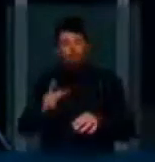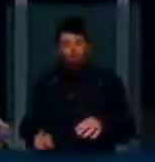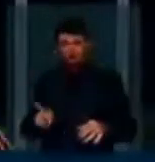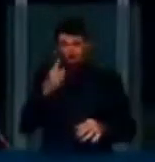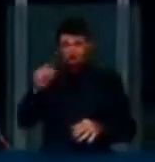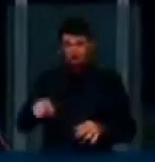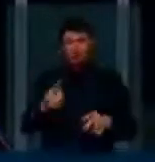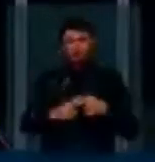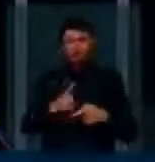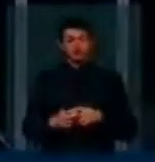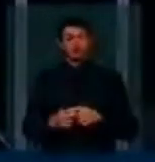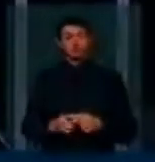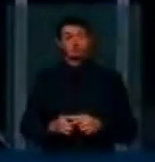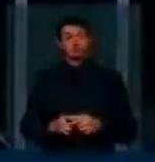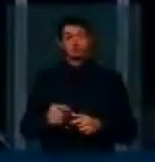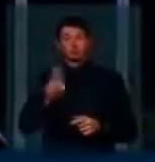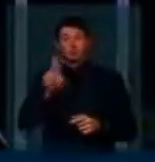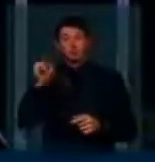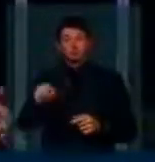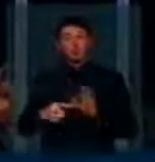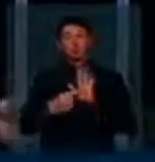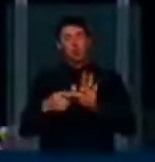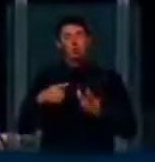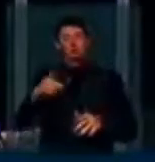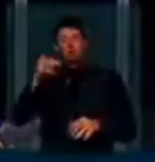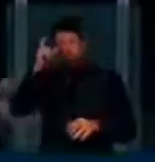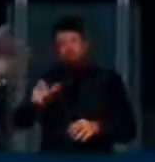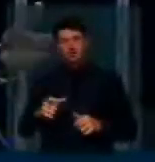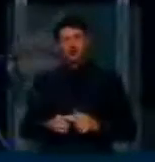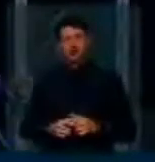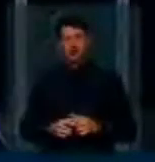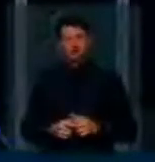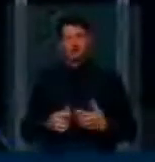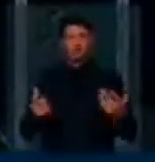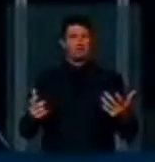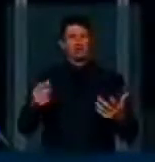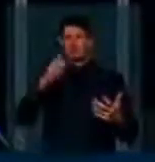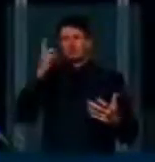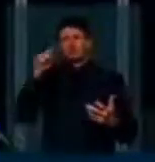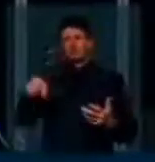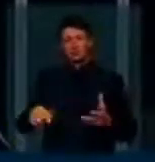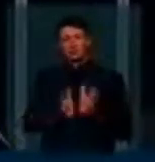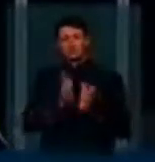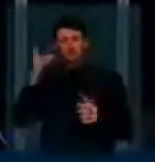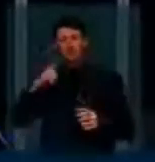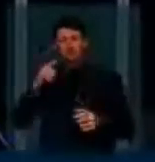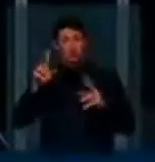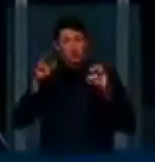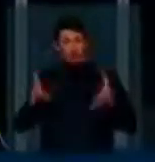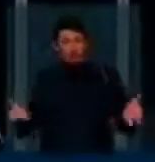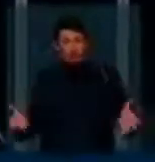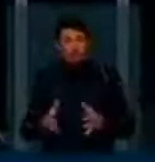porque esses nomes primeiro mostram o interesse que os parlamentares e os partidos têm com esse tema,